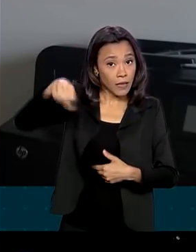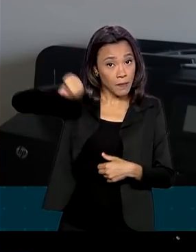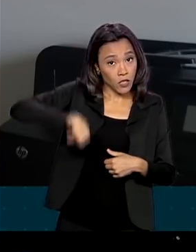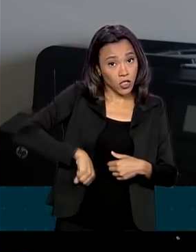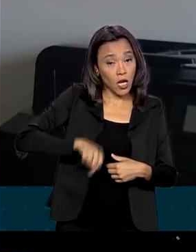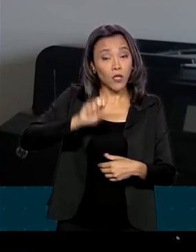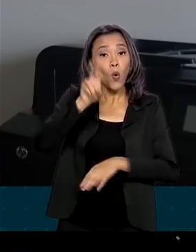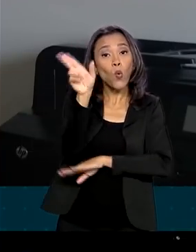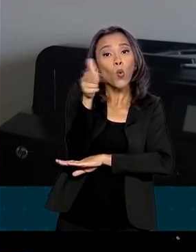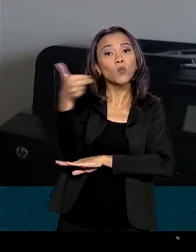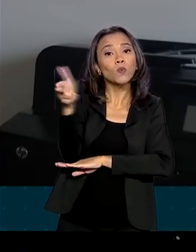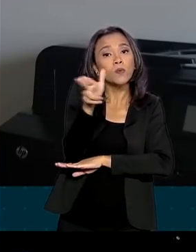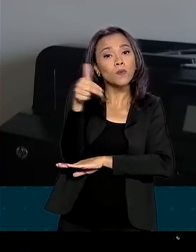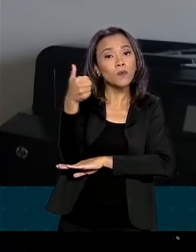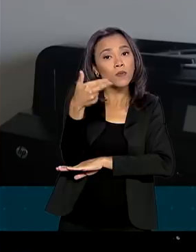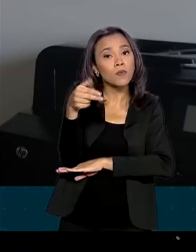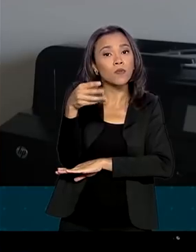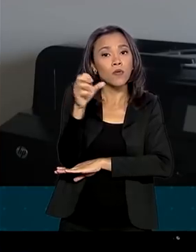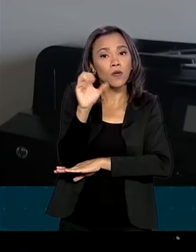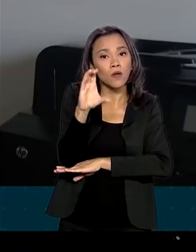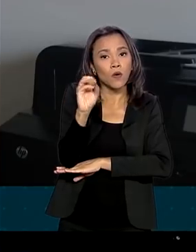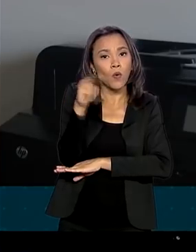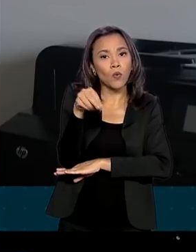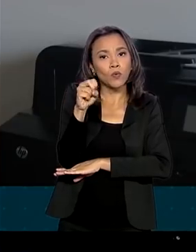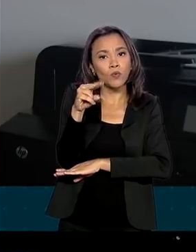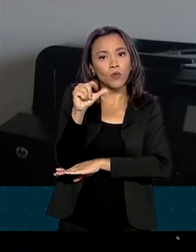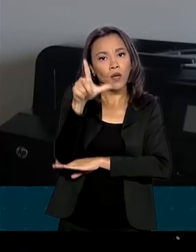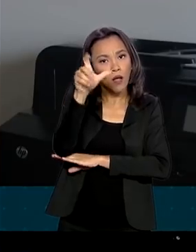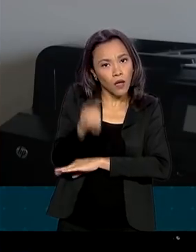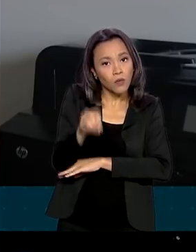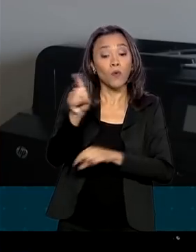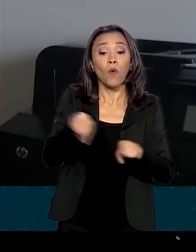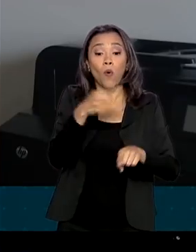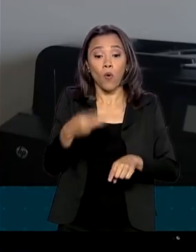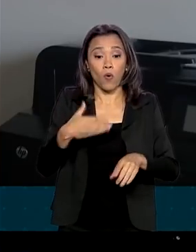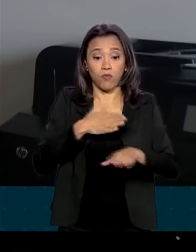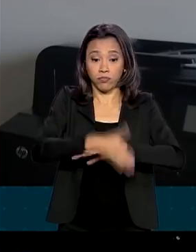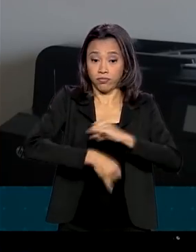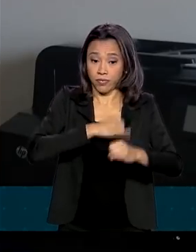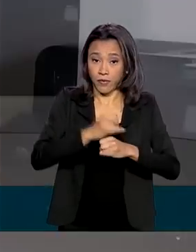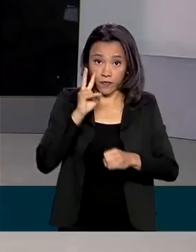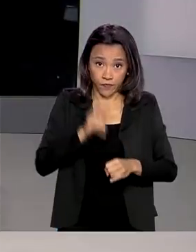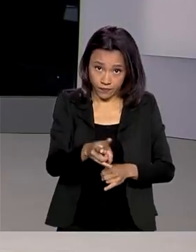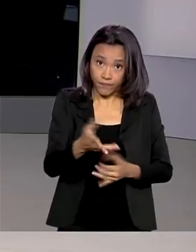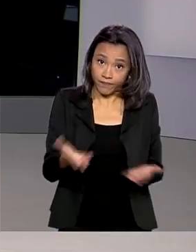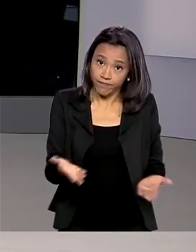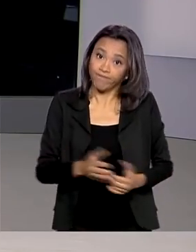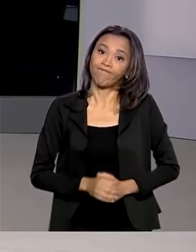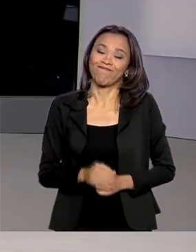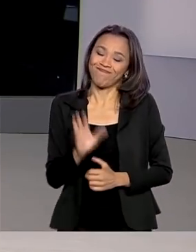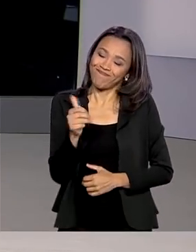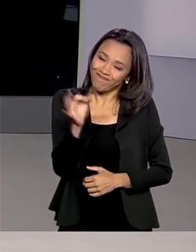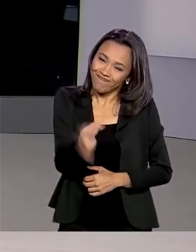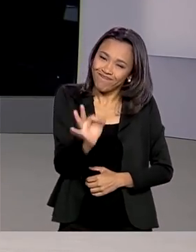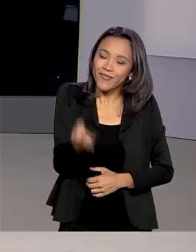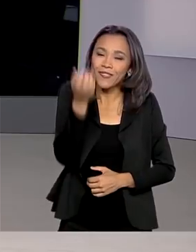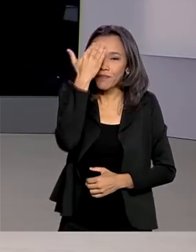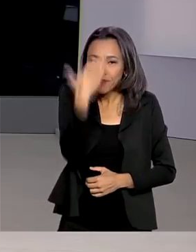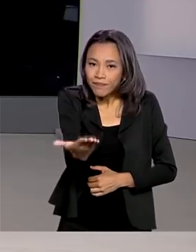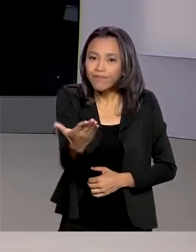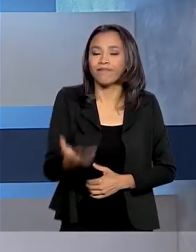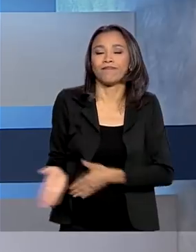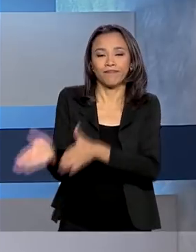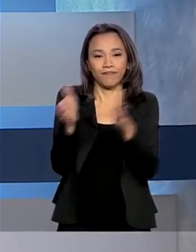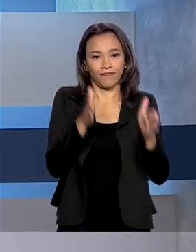consulado em sua região e pela página de alertas do portal consular. Roberto. É isso mesmo, Carol. Obrigado. Bom dia para você.